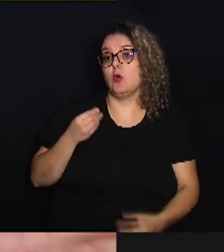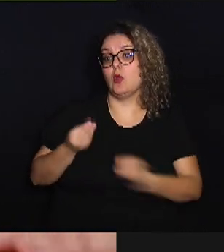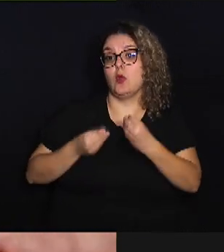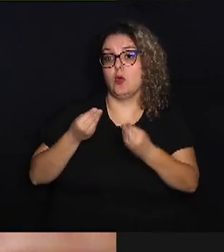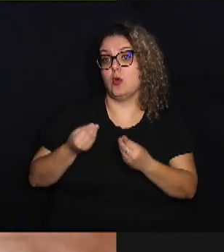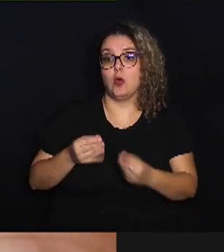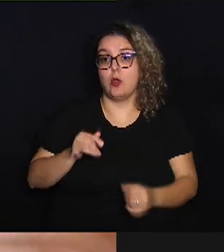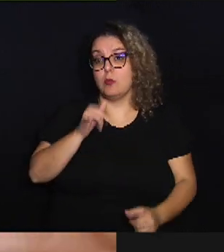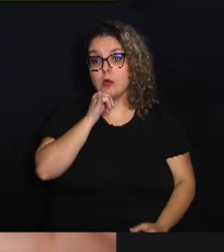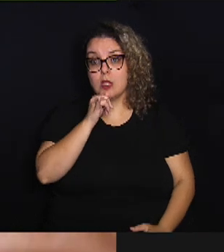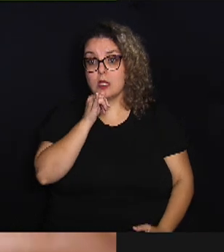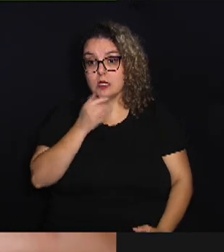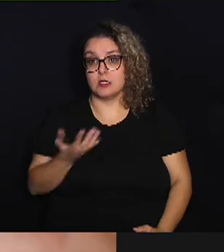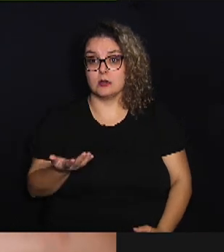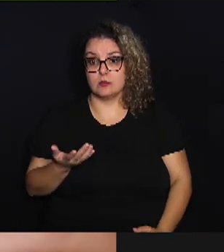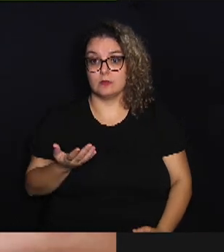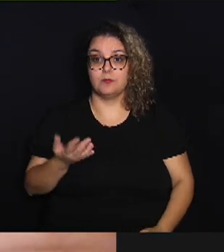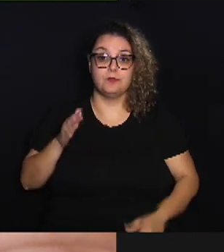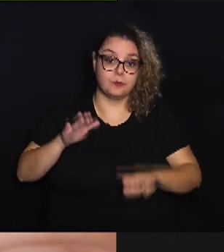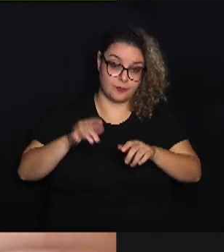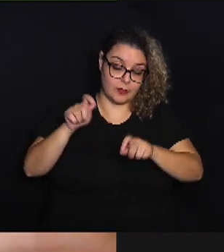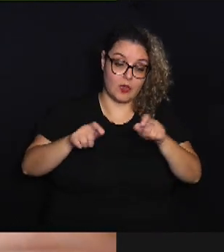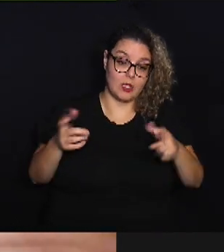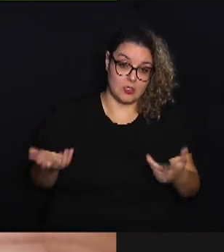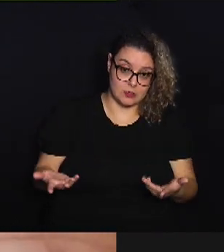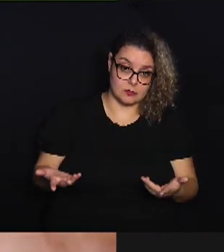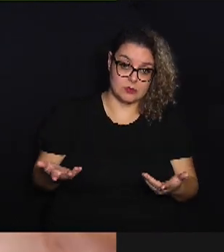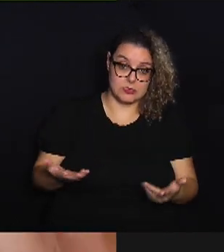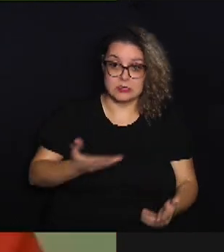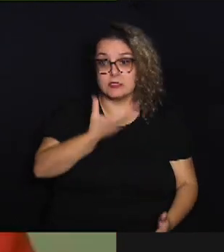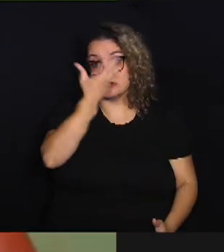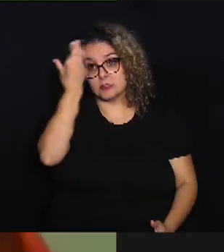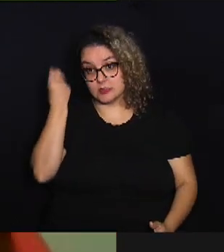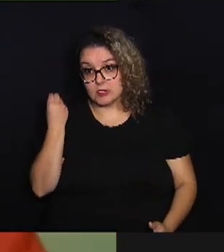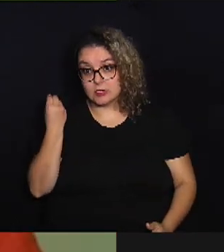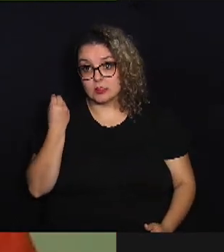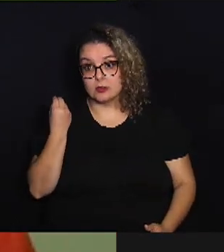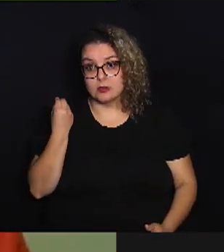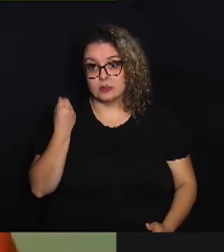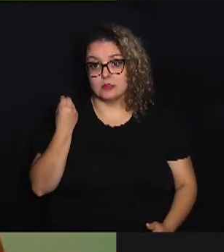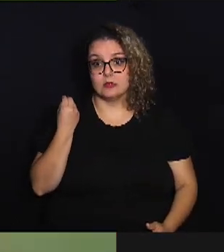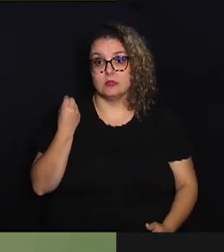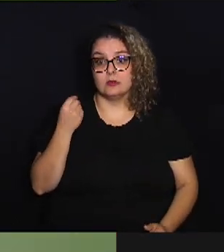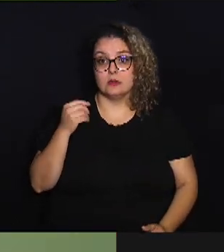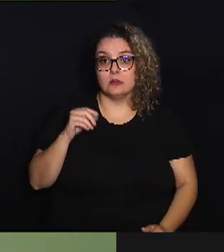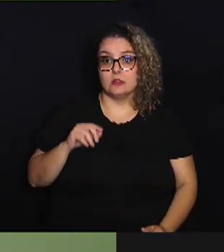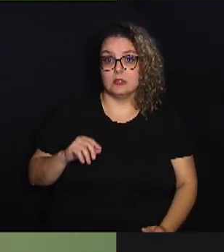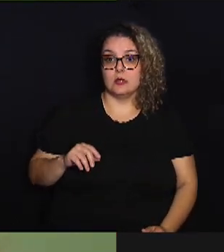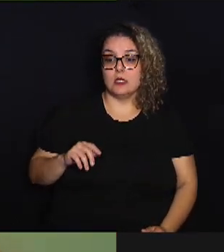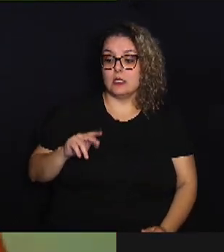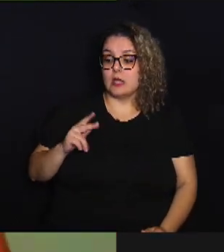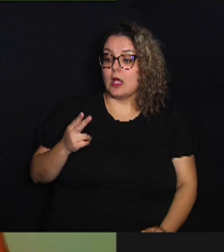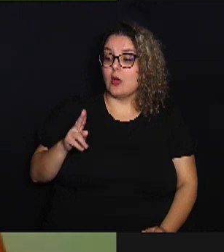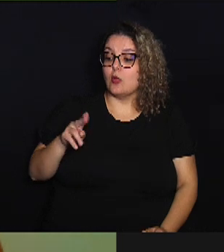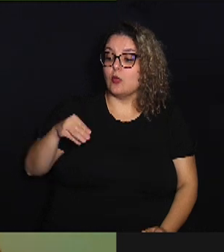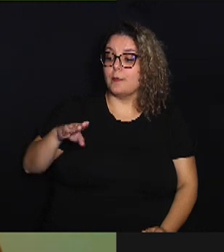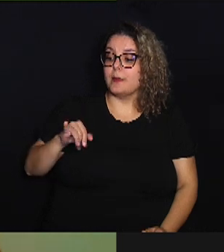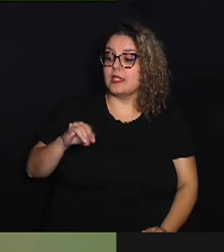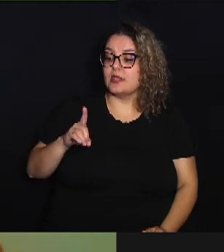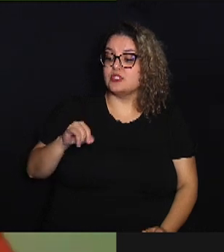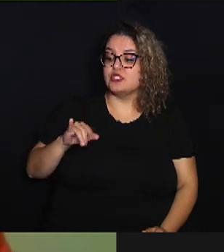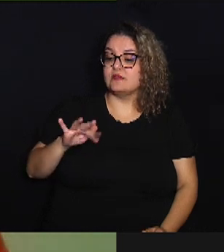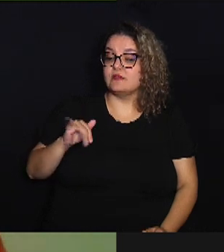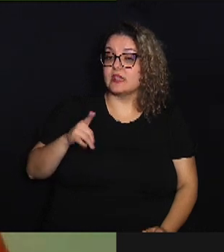exemplo, que às vezes as pessoas se esquecem, da umidificação do planeta, e o planeta vai ficando